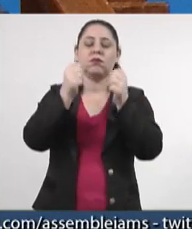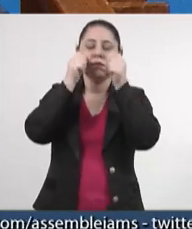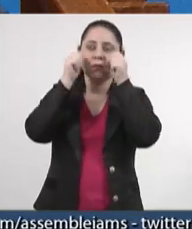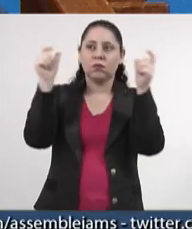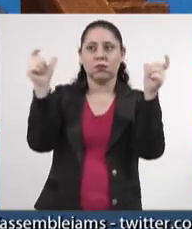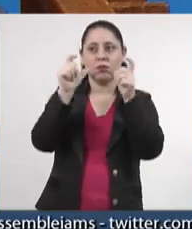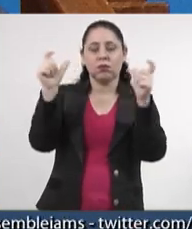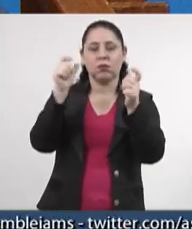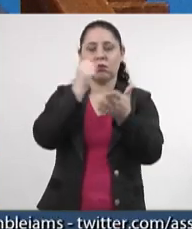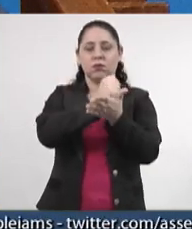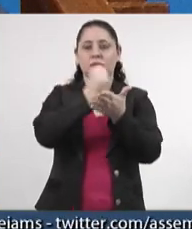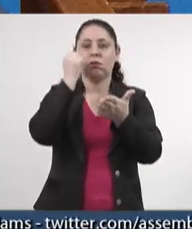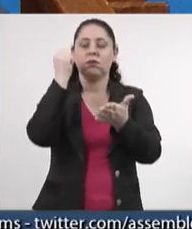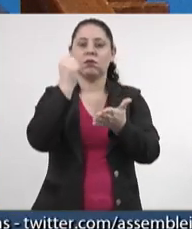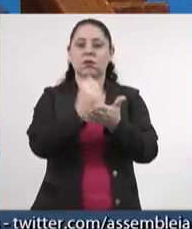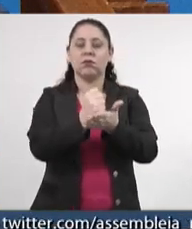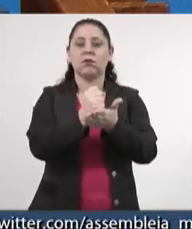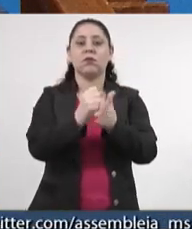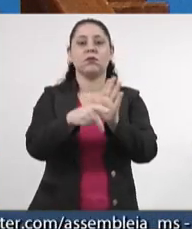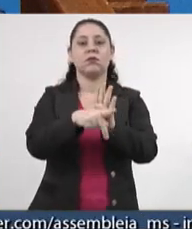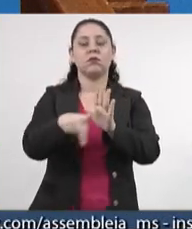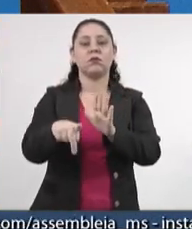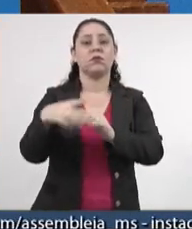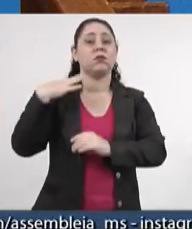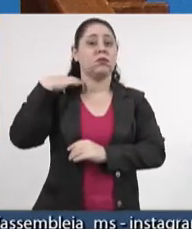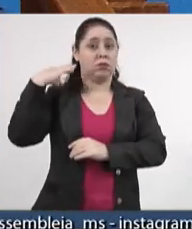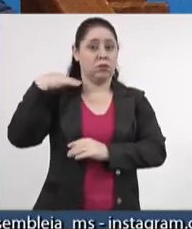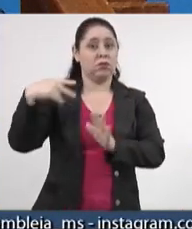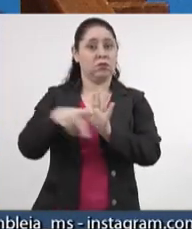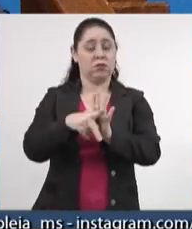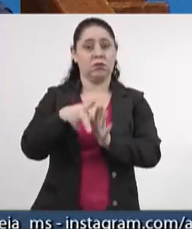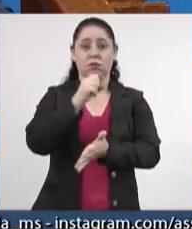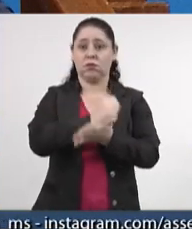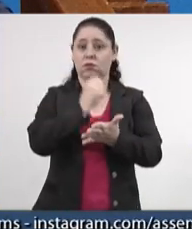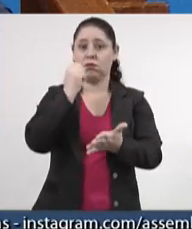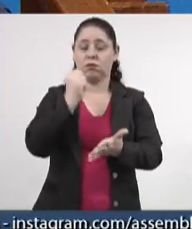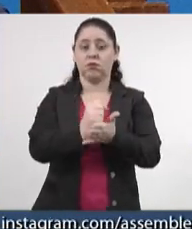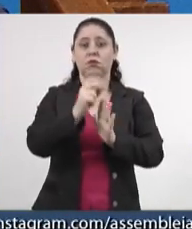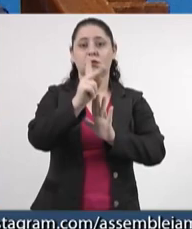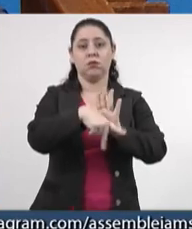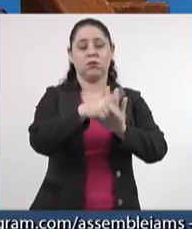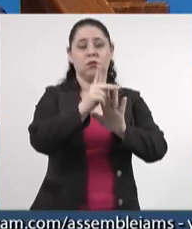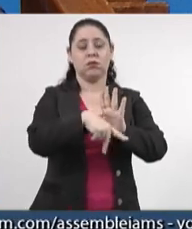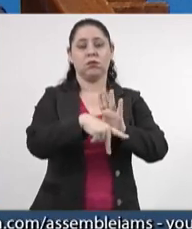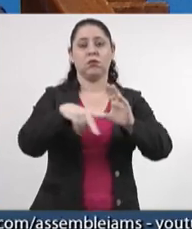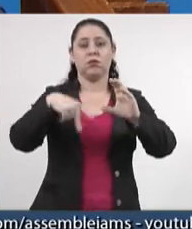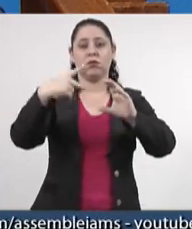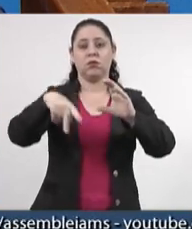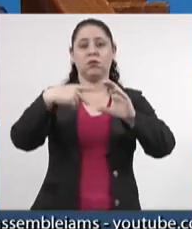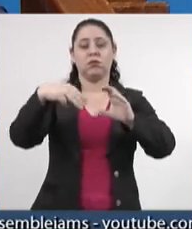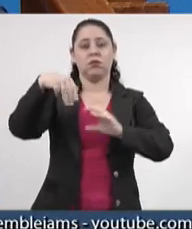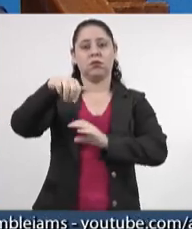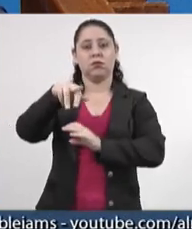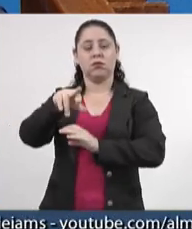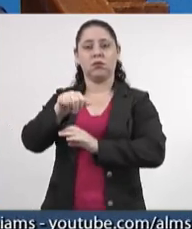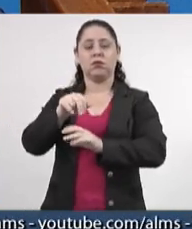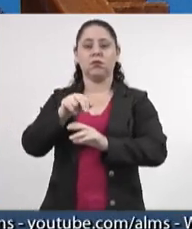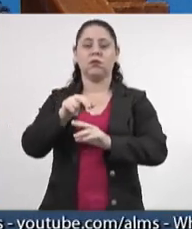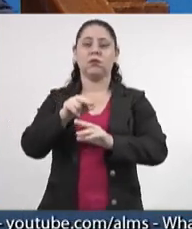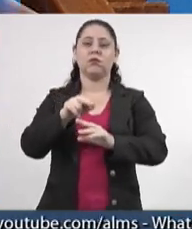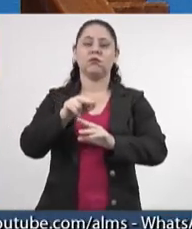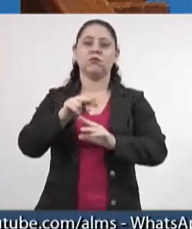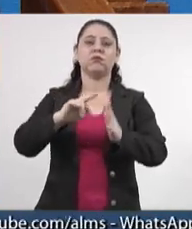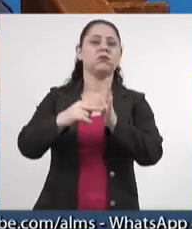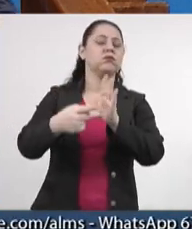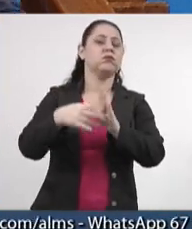estão abertas as inscrições para edição voluntária, inscrição voluntária do programa Câmara Mirim, que simula o processo legislativo.